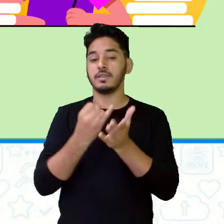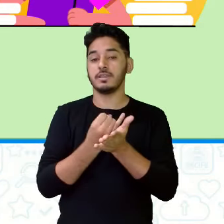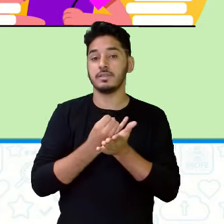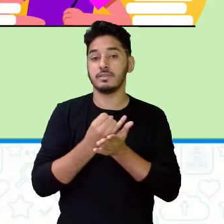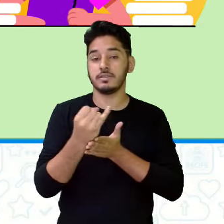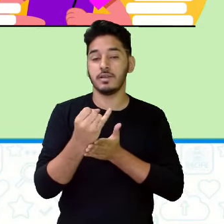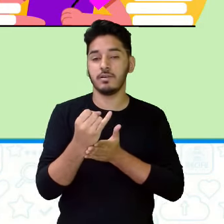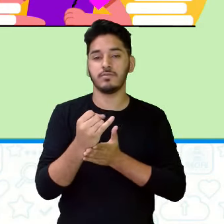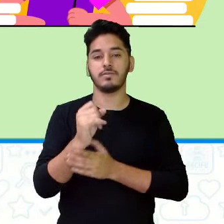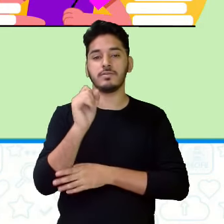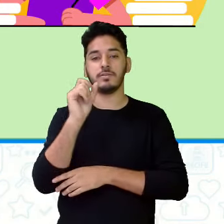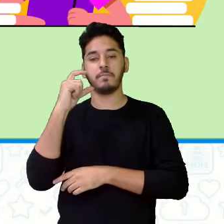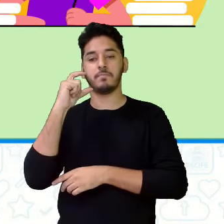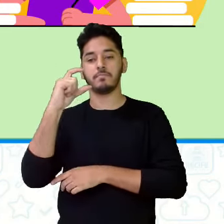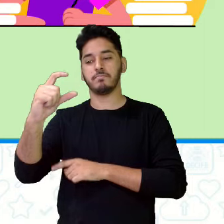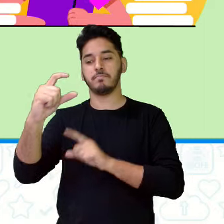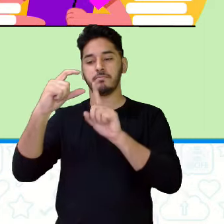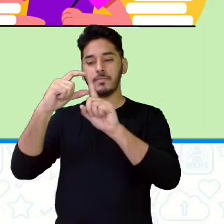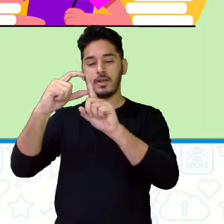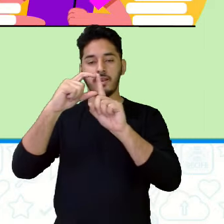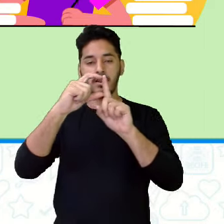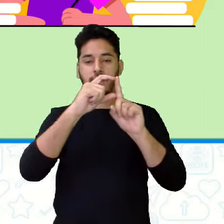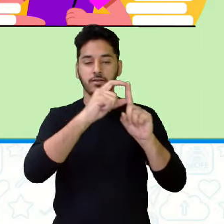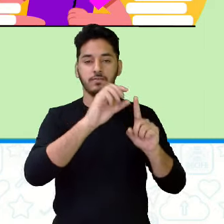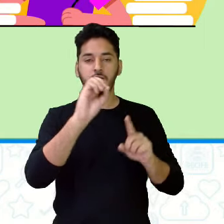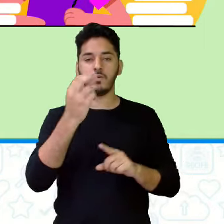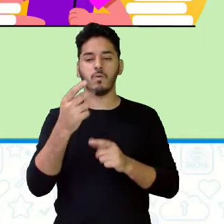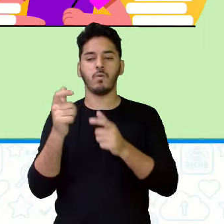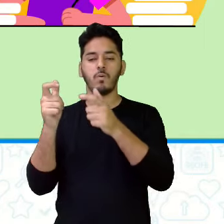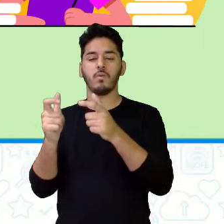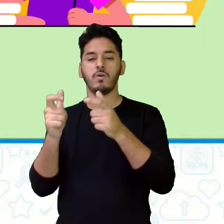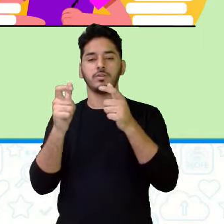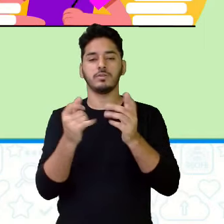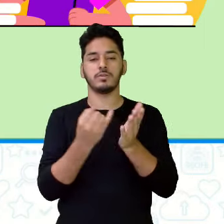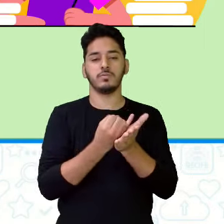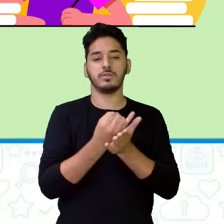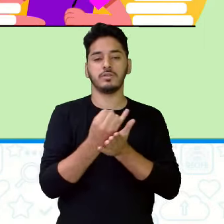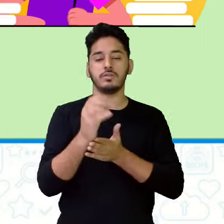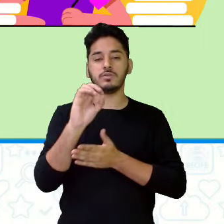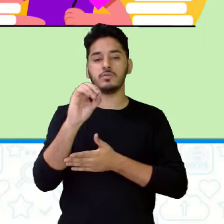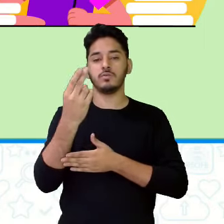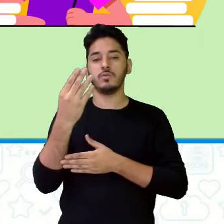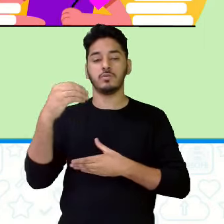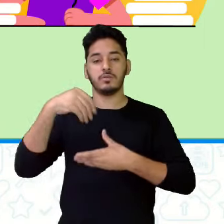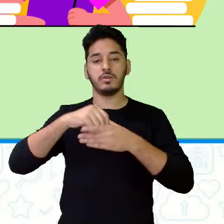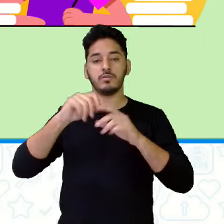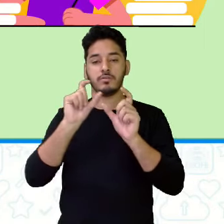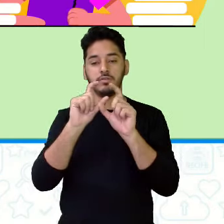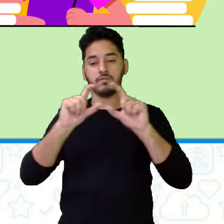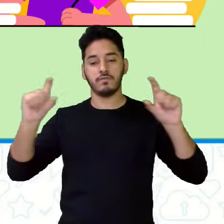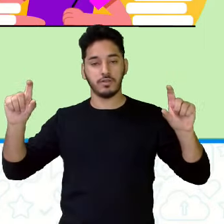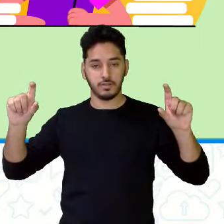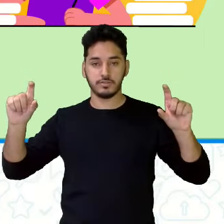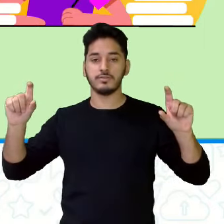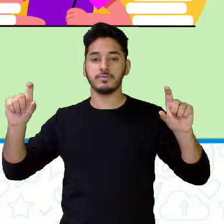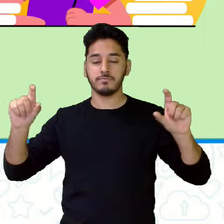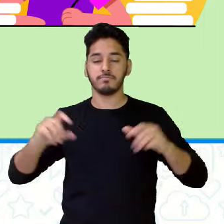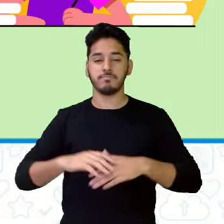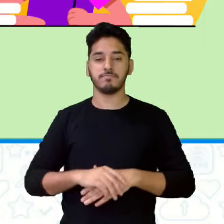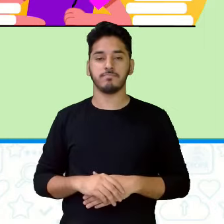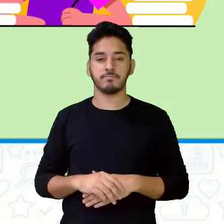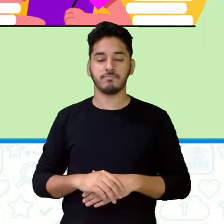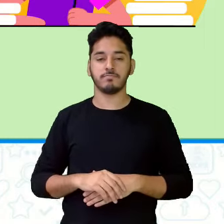palavras isoladas. Ou localizadas no início ou no interior de frases e de versos.